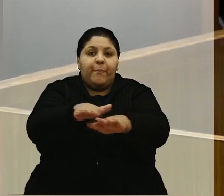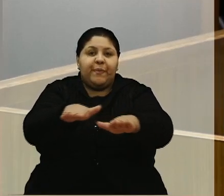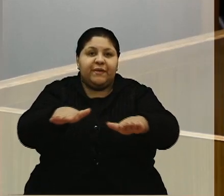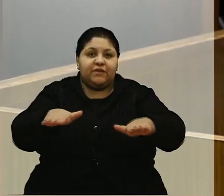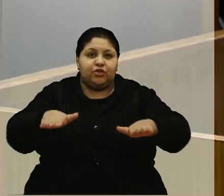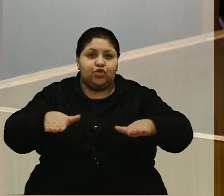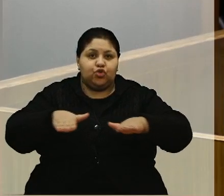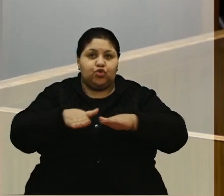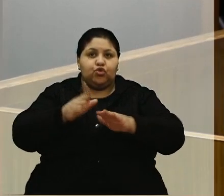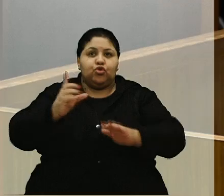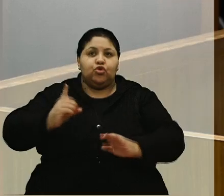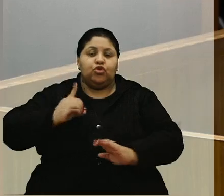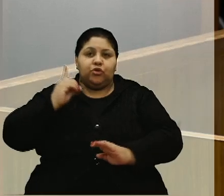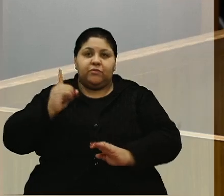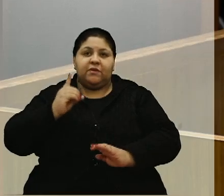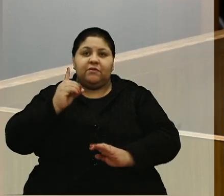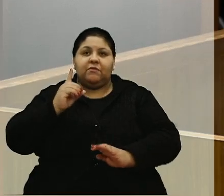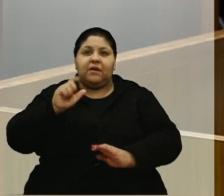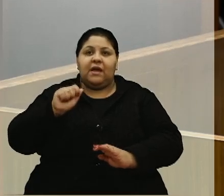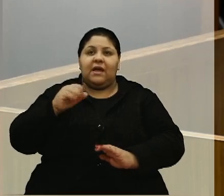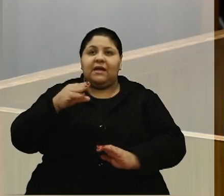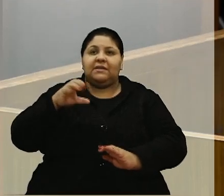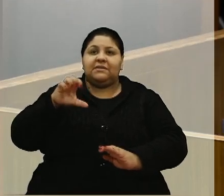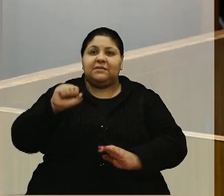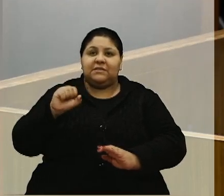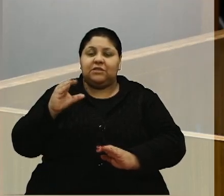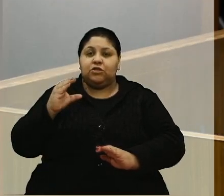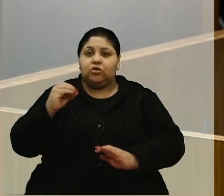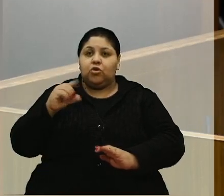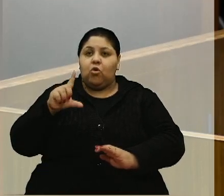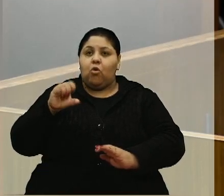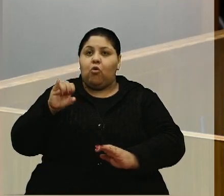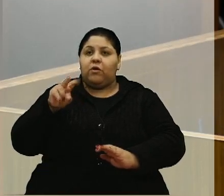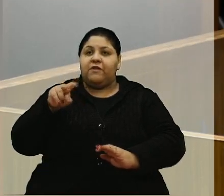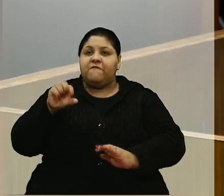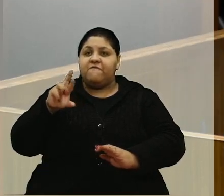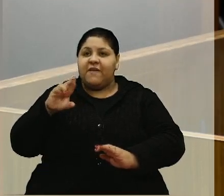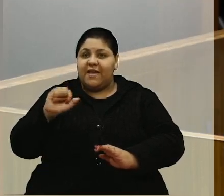nosso deputado Alcísio Oliveira, que disponibilizou recursos